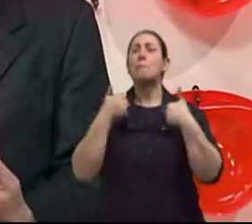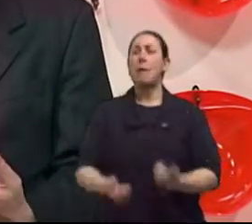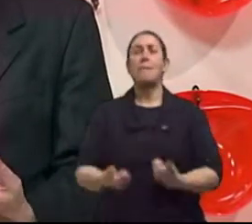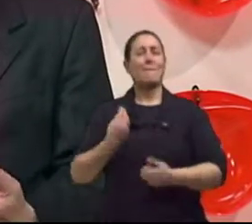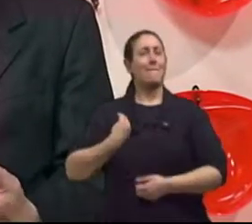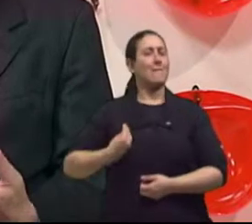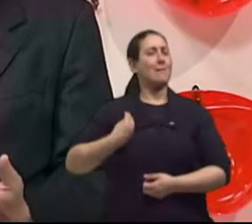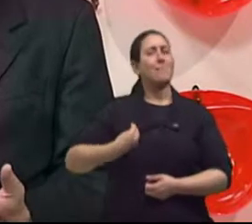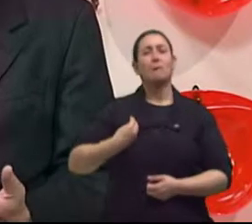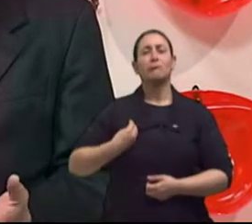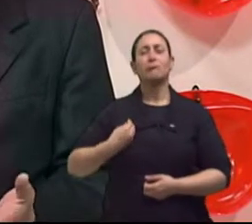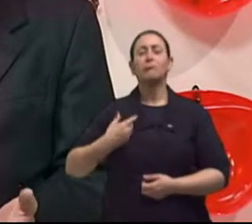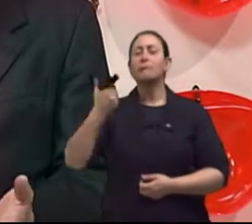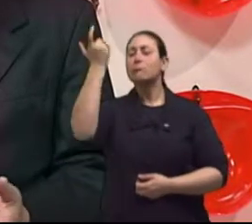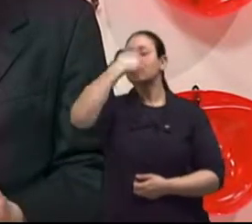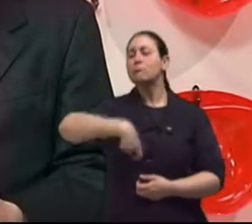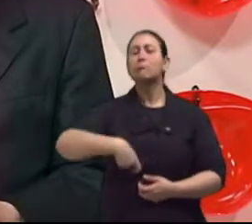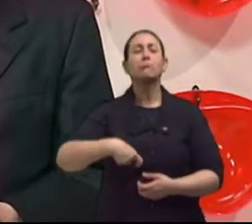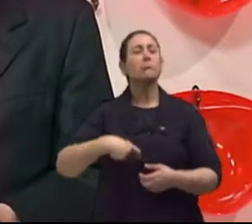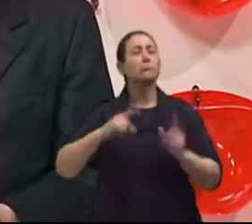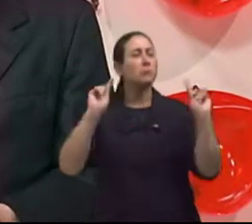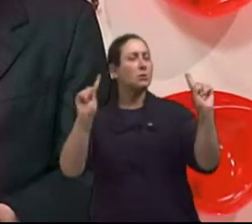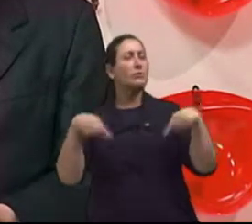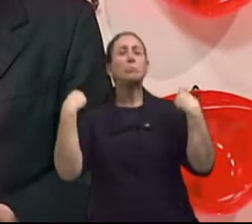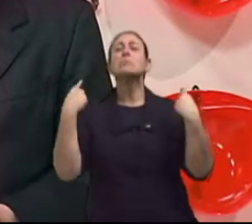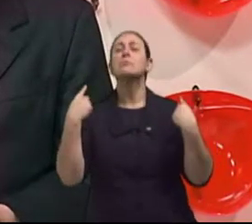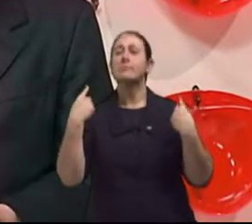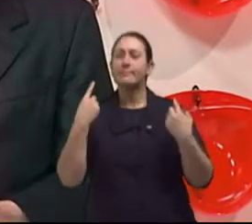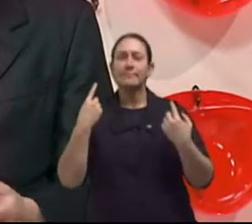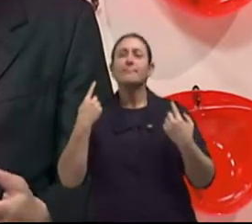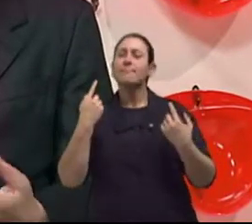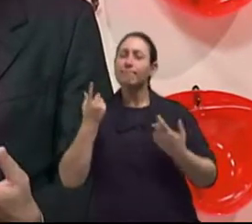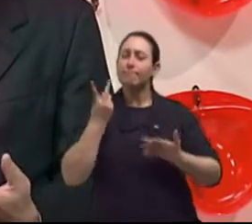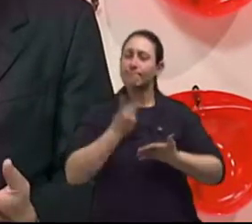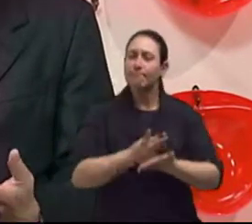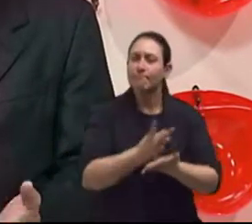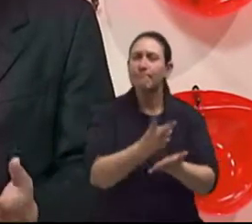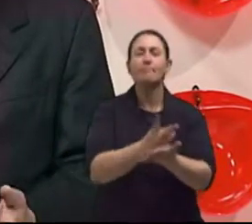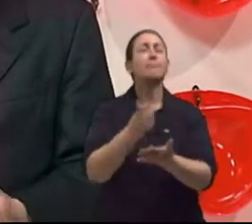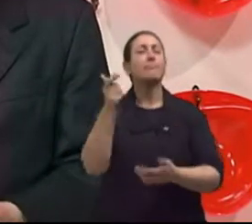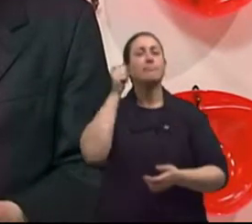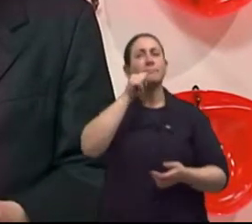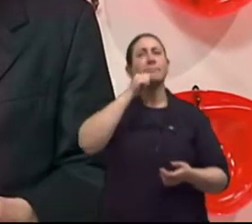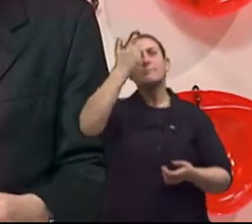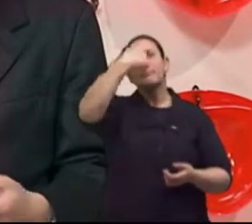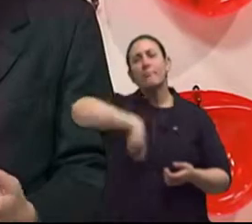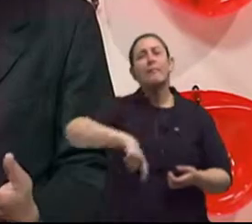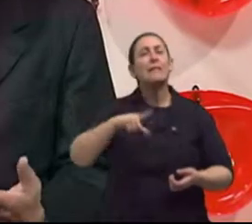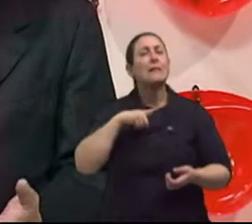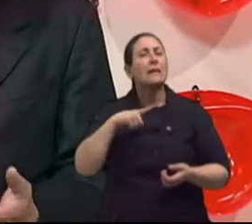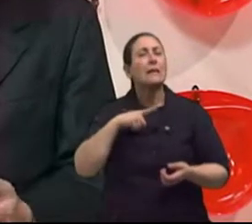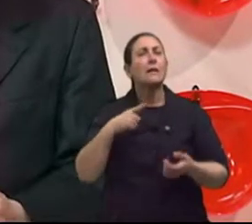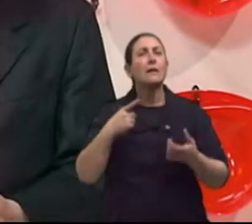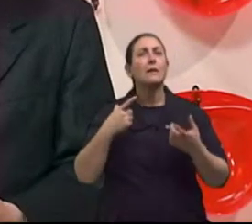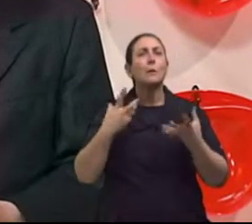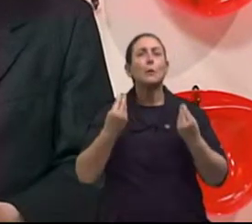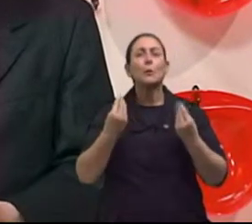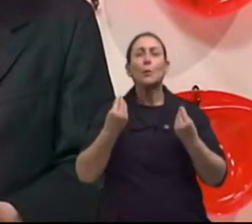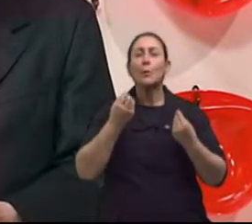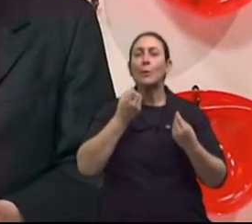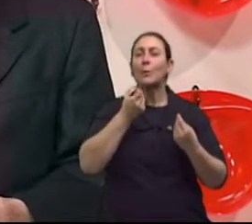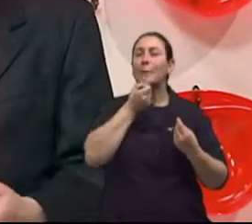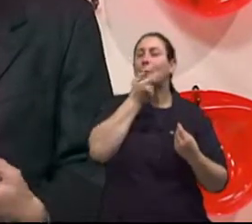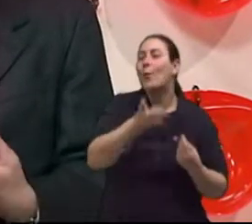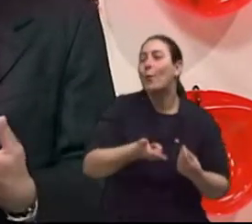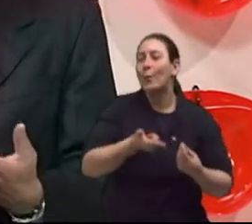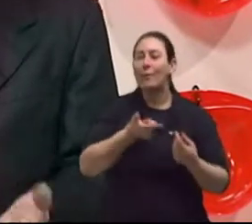muito bem preparada para os desafios. Ela enfrenta com muito humor, com